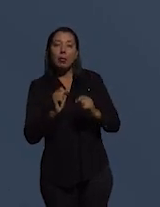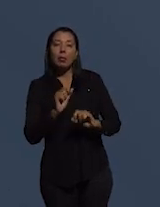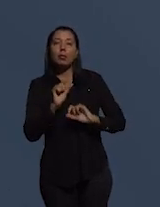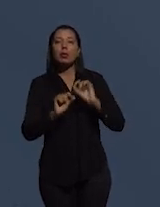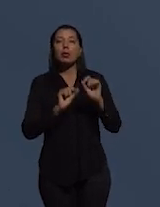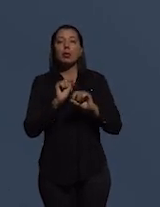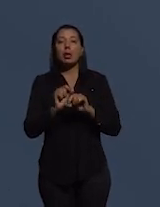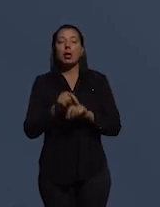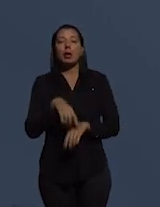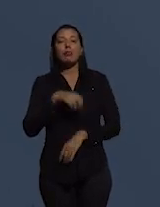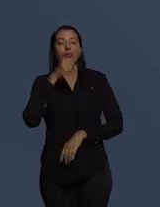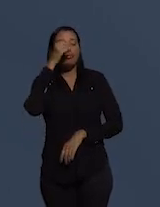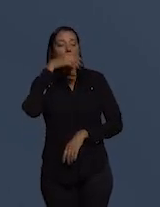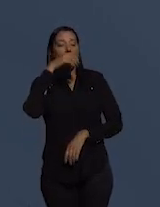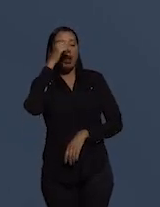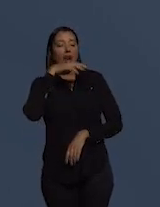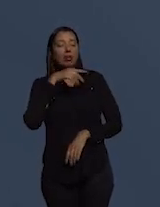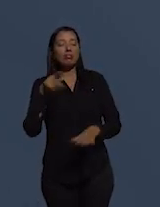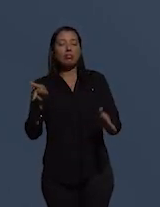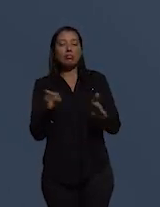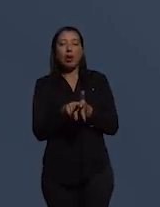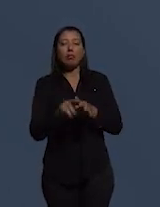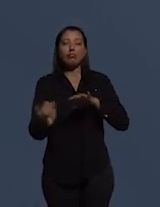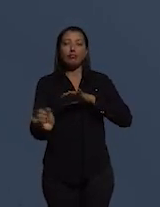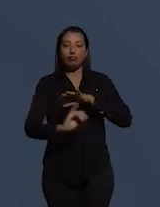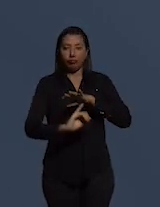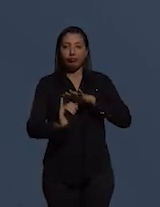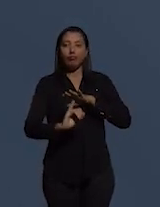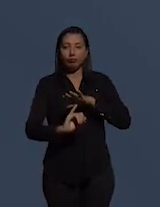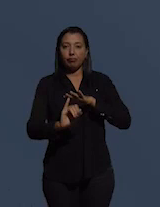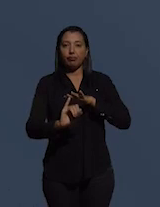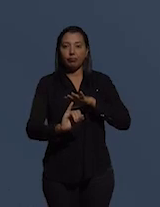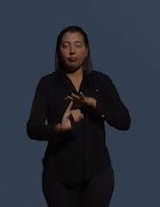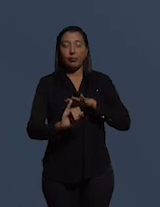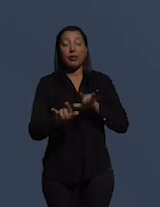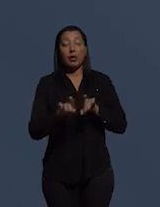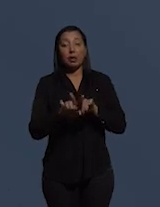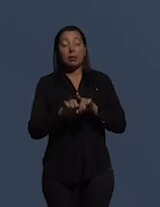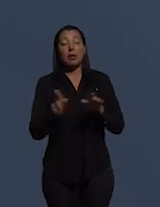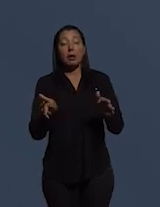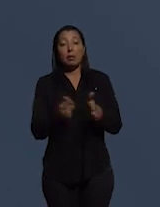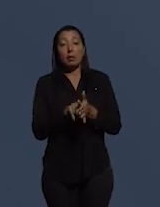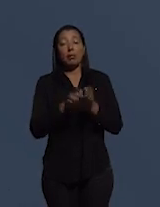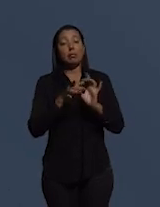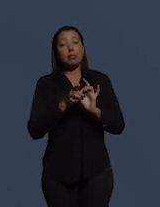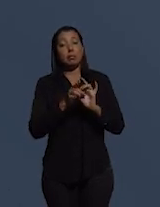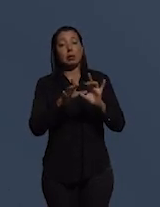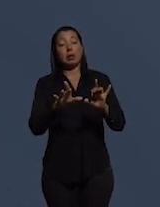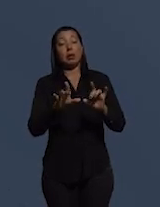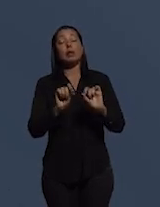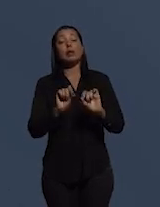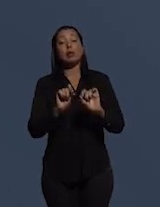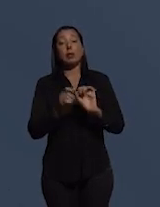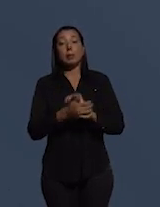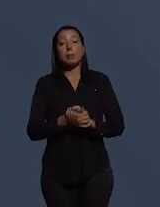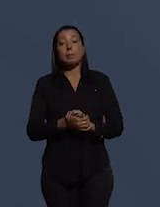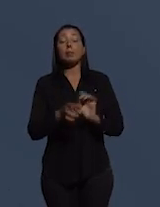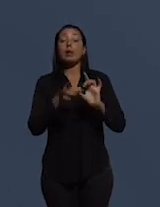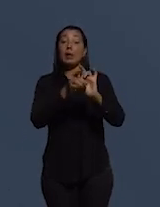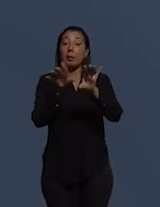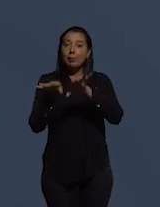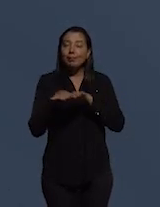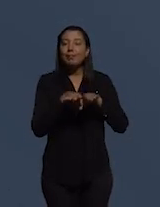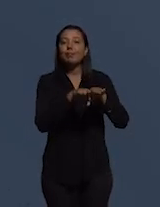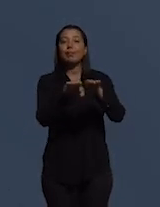fragilizar as próprias instituições e as próprias liberdades democráticas. perguntas.